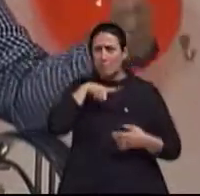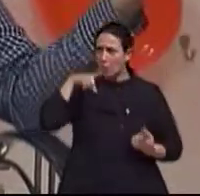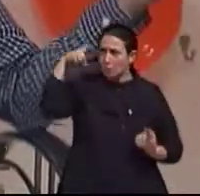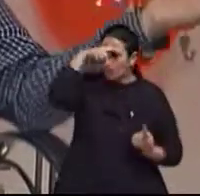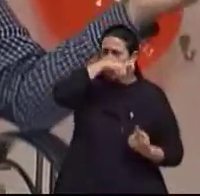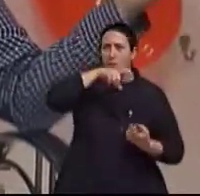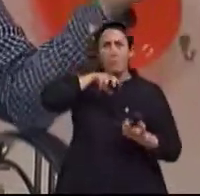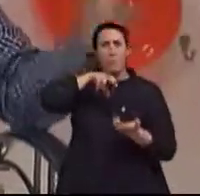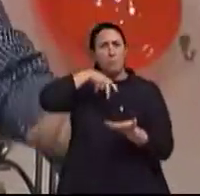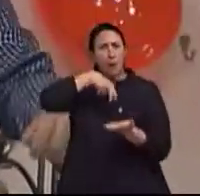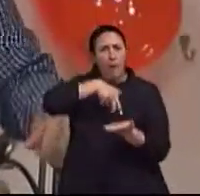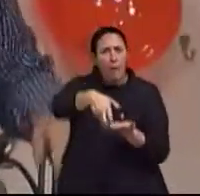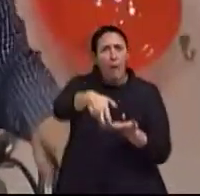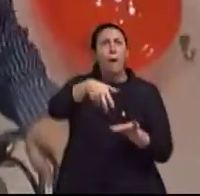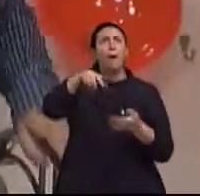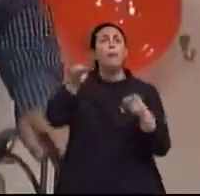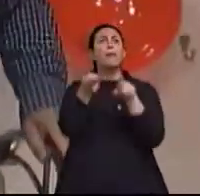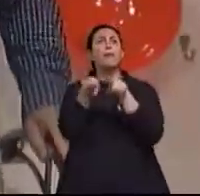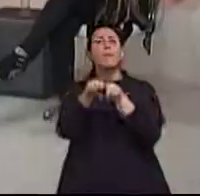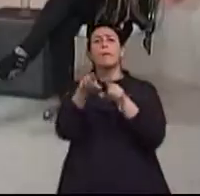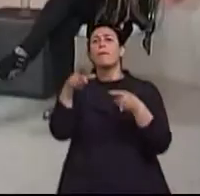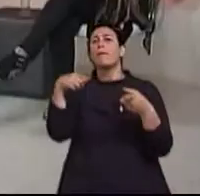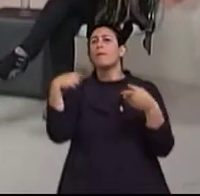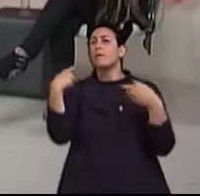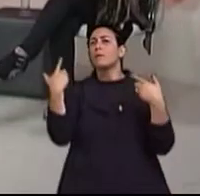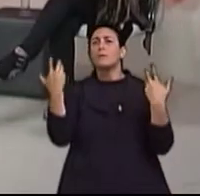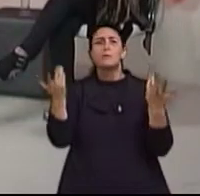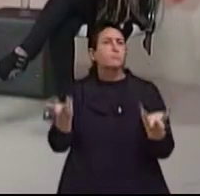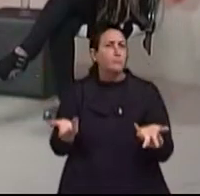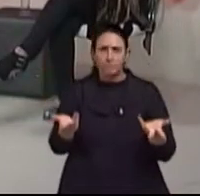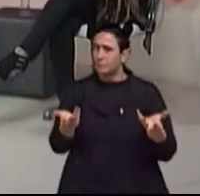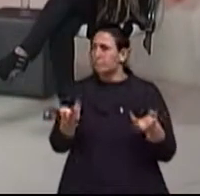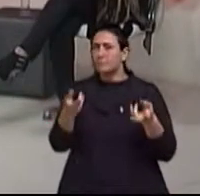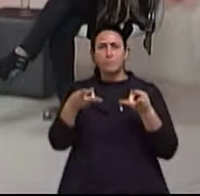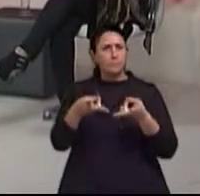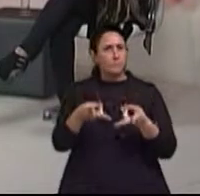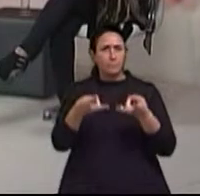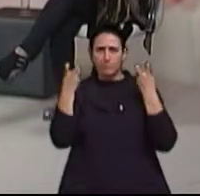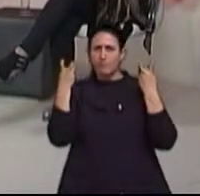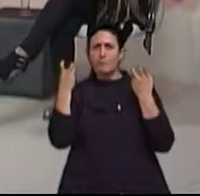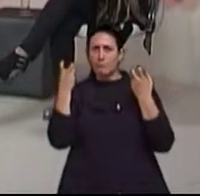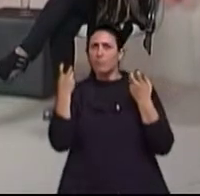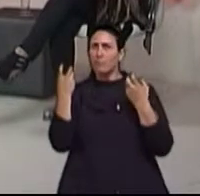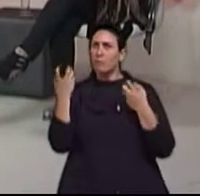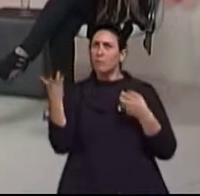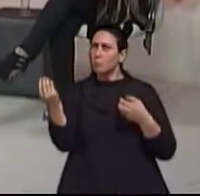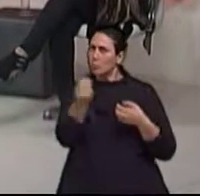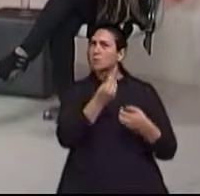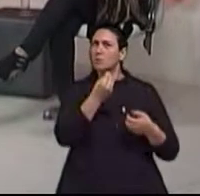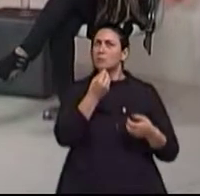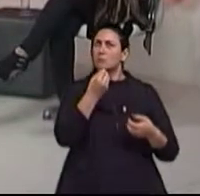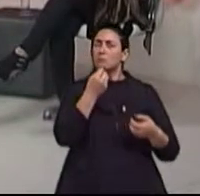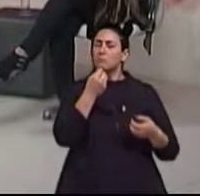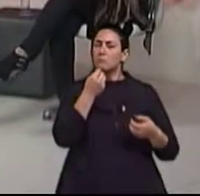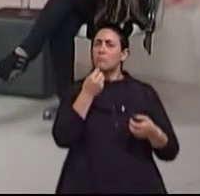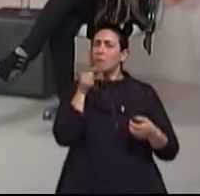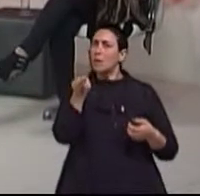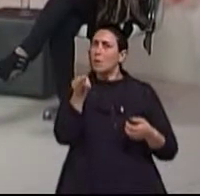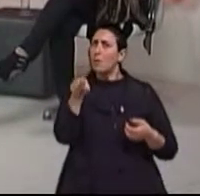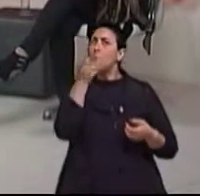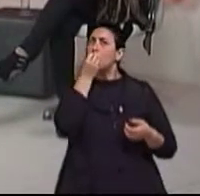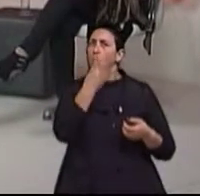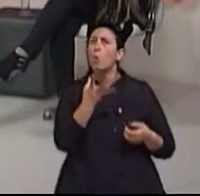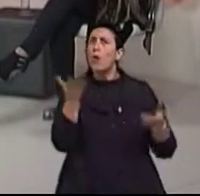para caminhar, como ele falou mesmo, o colega de entrevista aí. E isso é uma coisa boa.